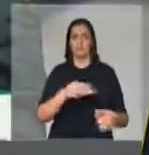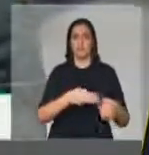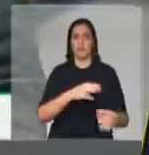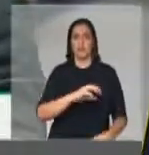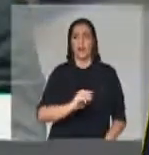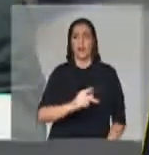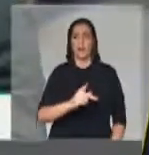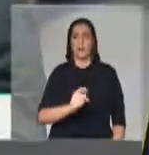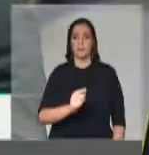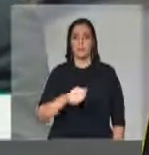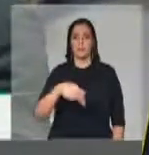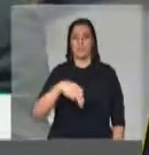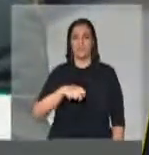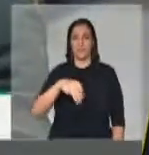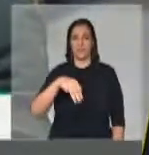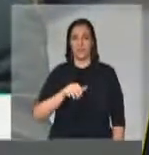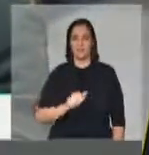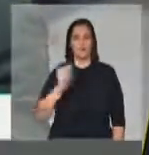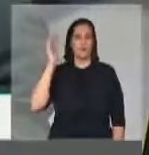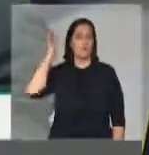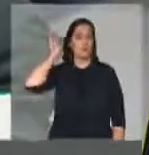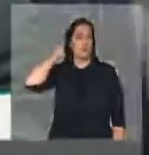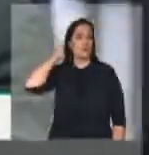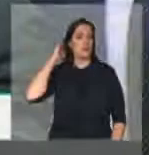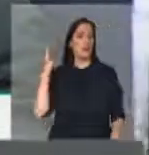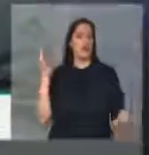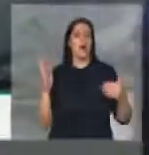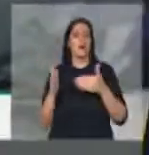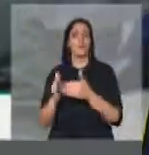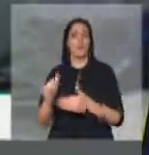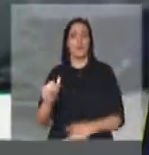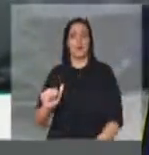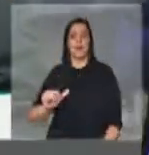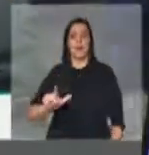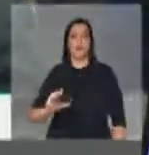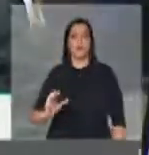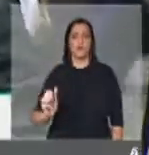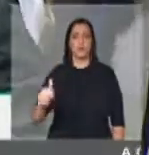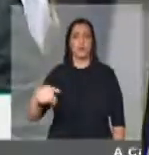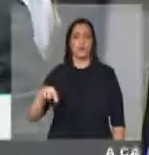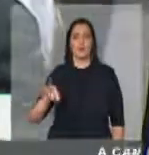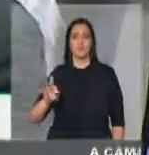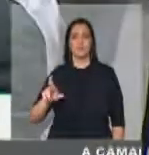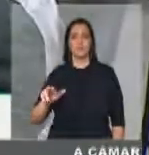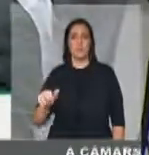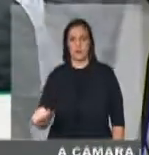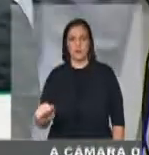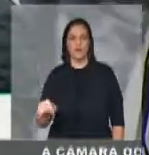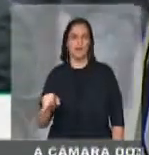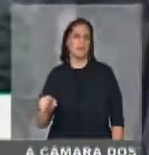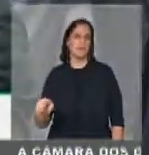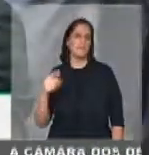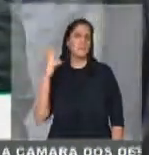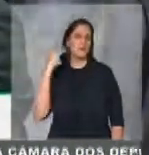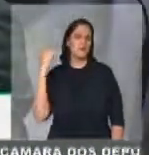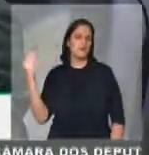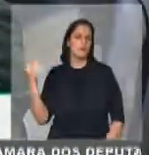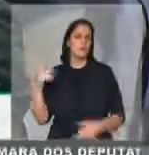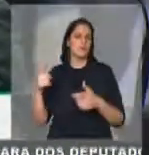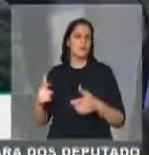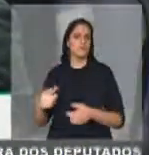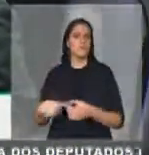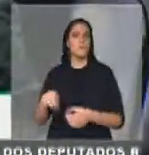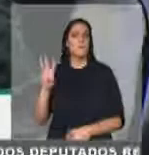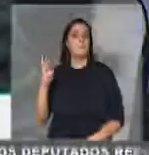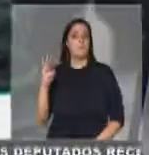Capanema, no nordeste paraense, a Alcântara. Olha a famosa Alcântara, onde está instalada a base de lançamentos